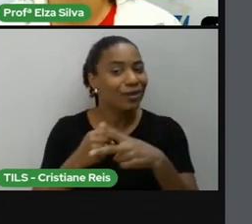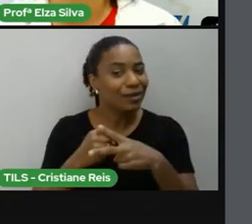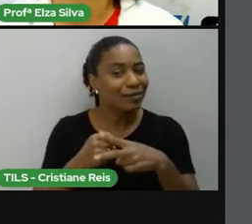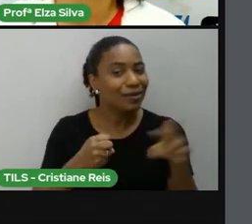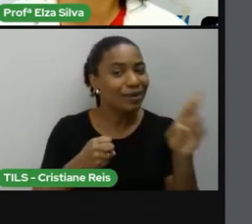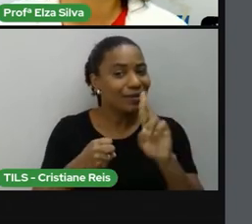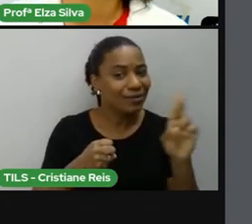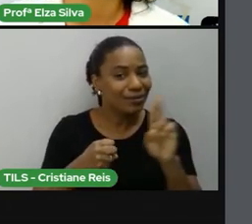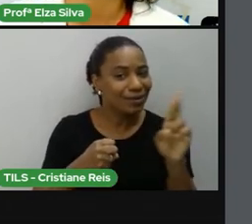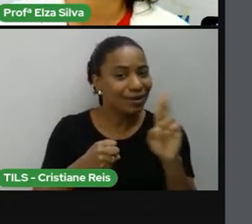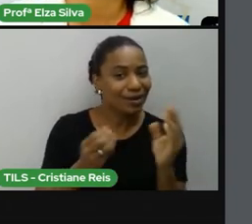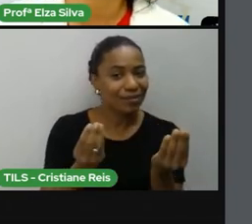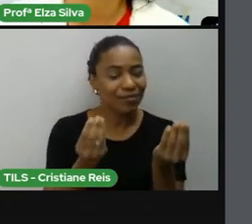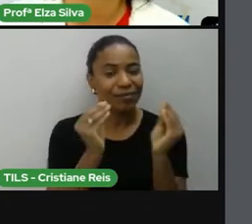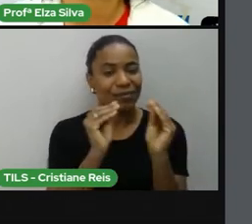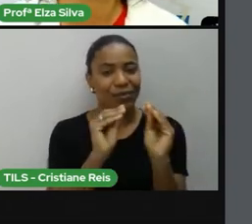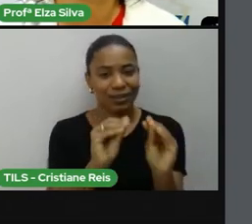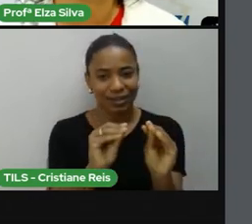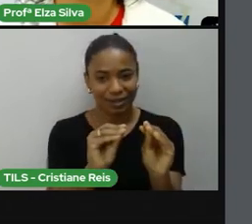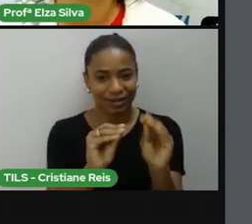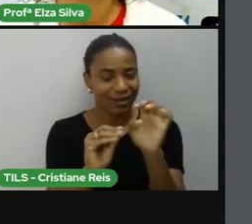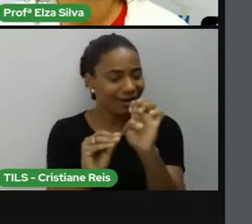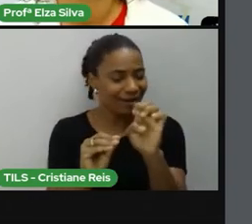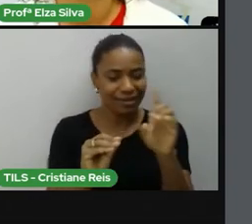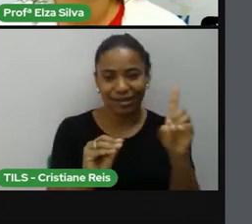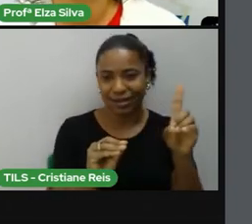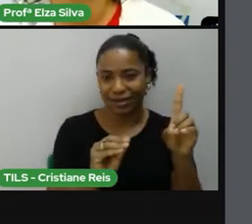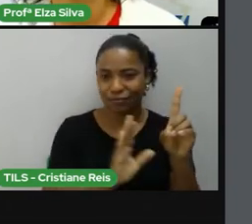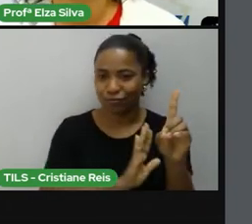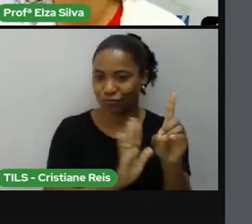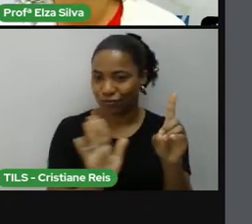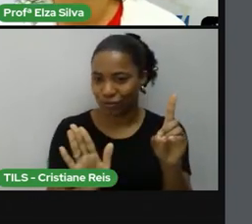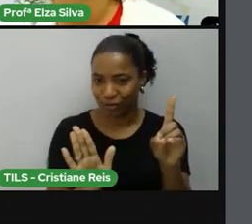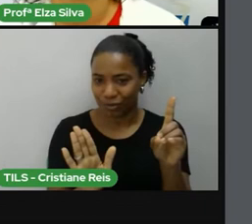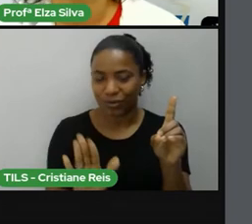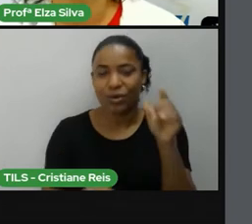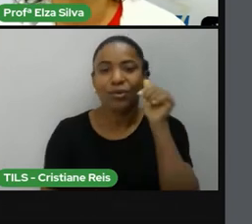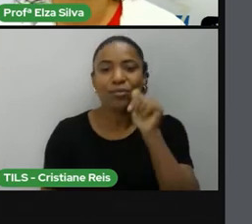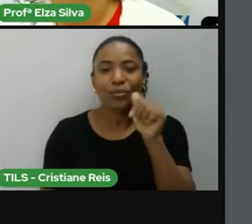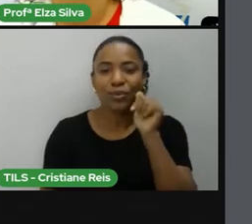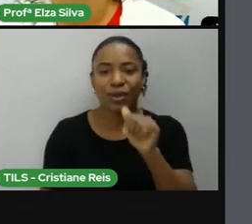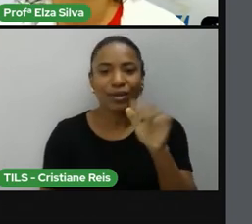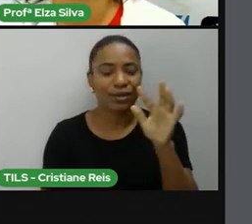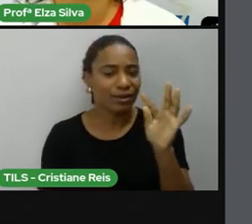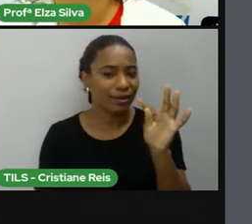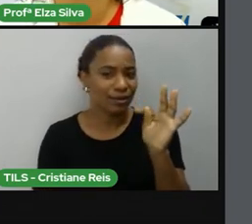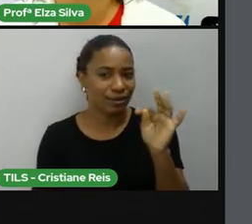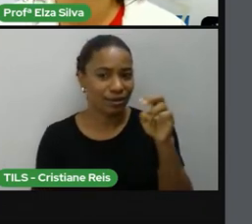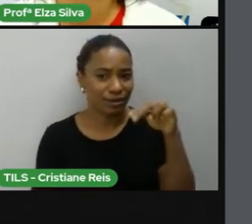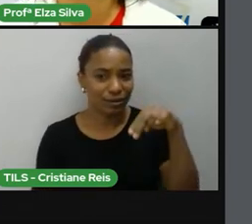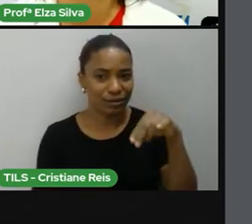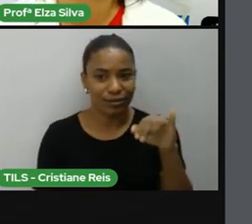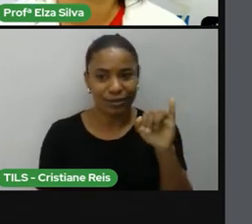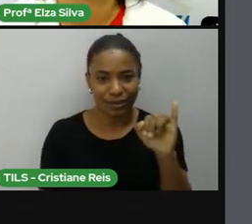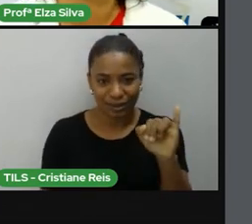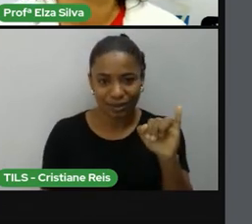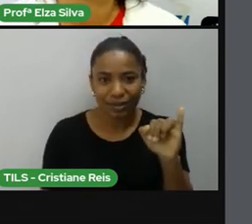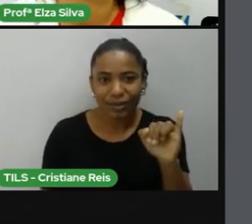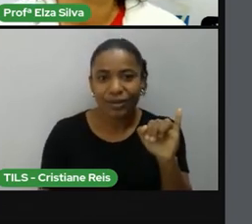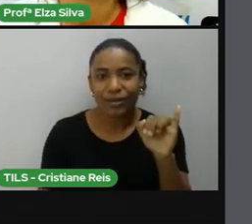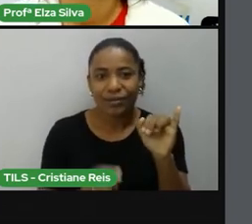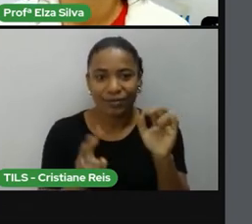no final do verbo a terminação é de Tony Mollison debuted as a novelist in 1970